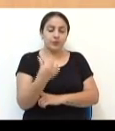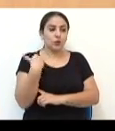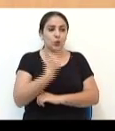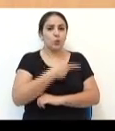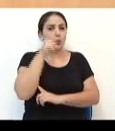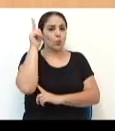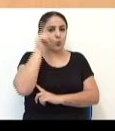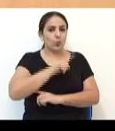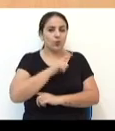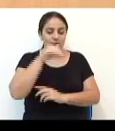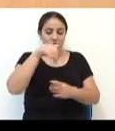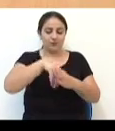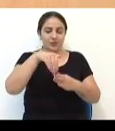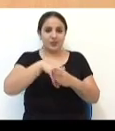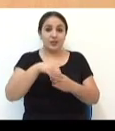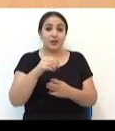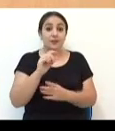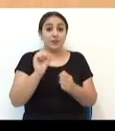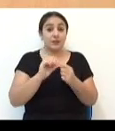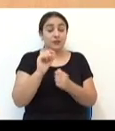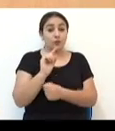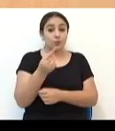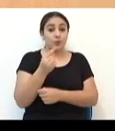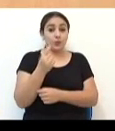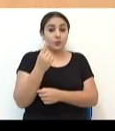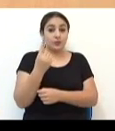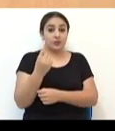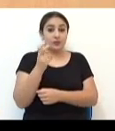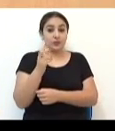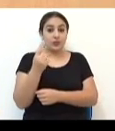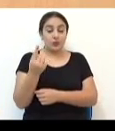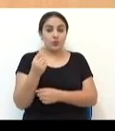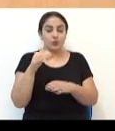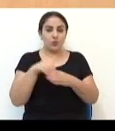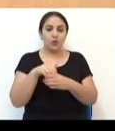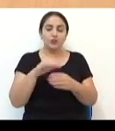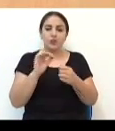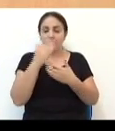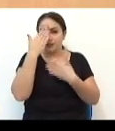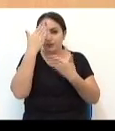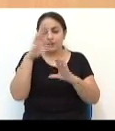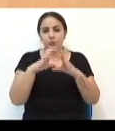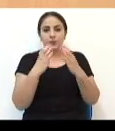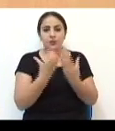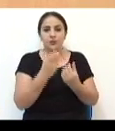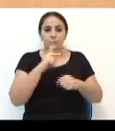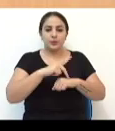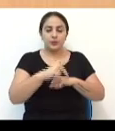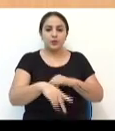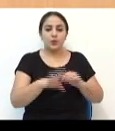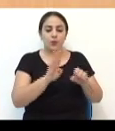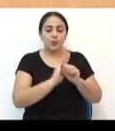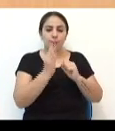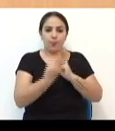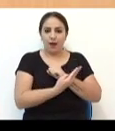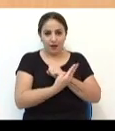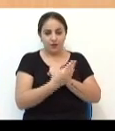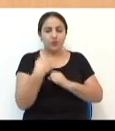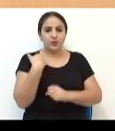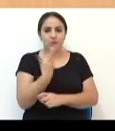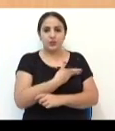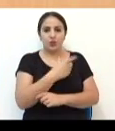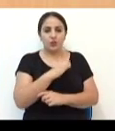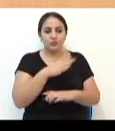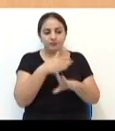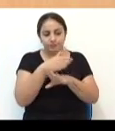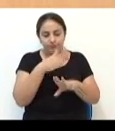vitorioso, fazendo 1.151 votos. Só tenho que agradecer a comunidade de Passo Fundo, os bairros e vilas aonde a